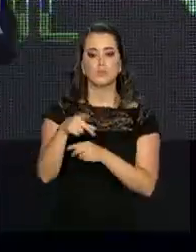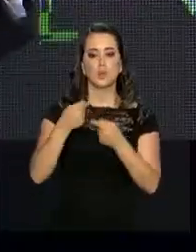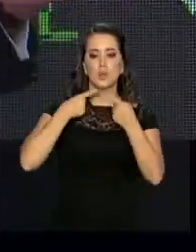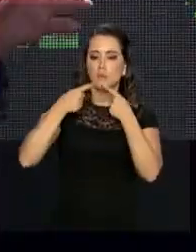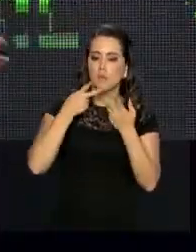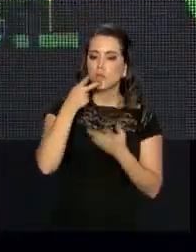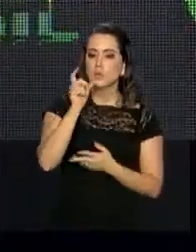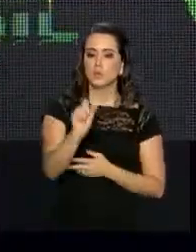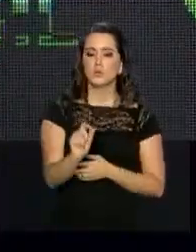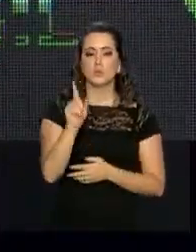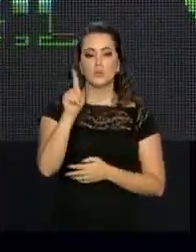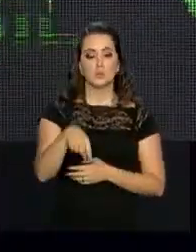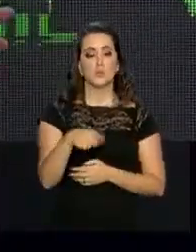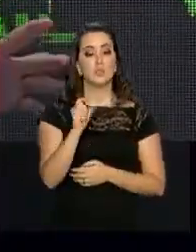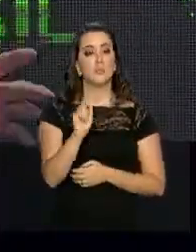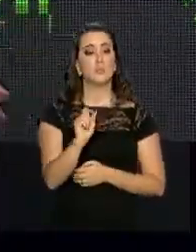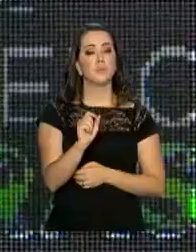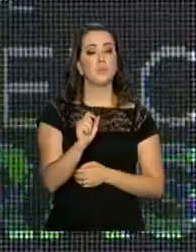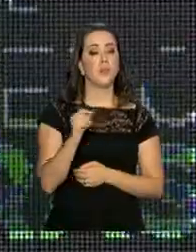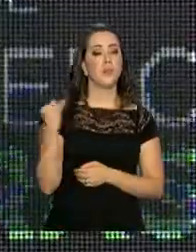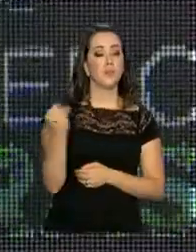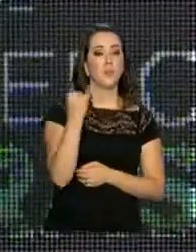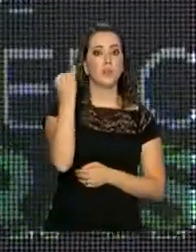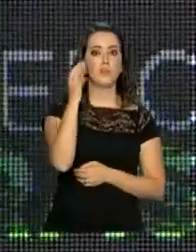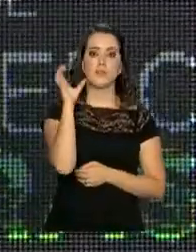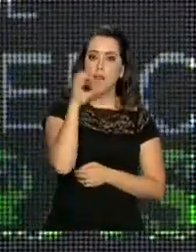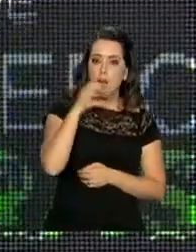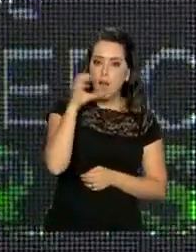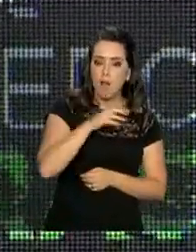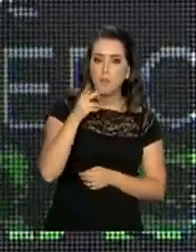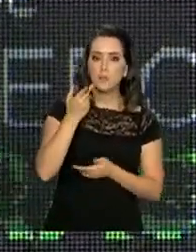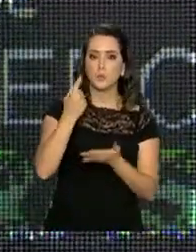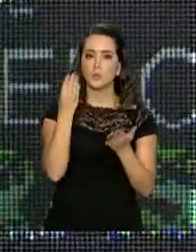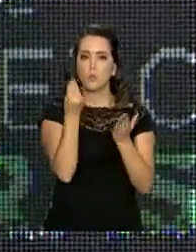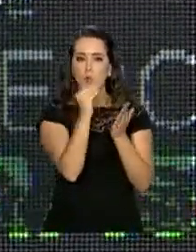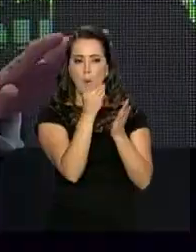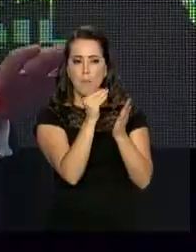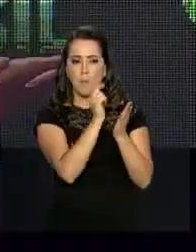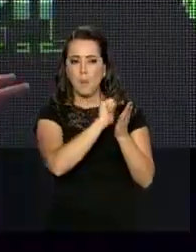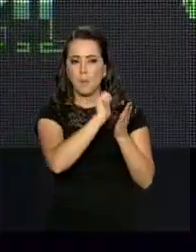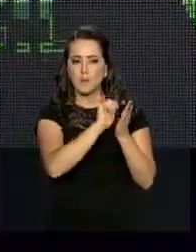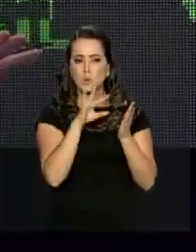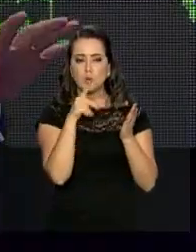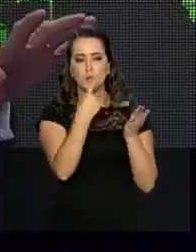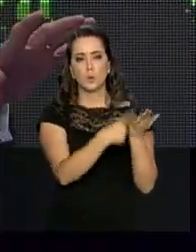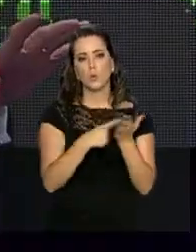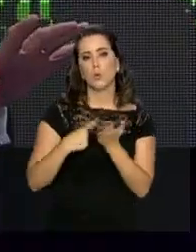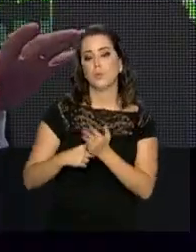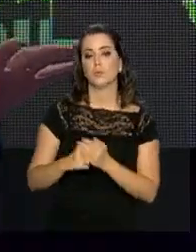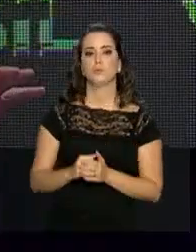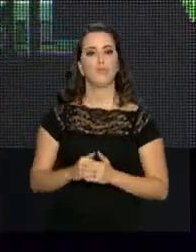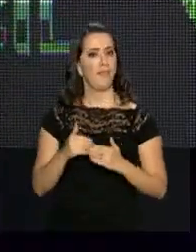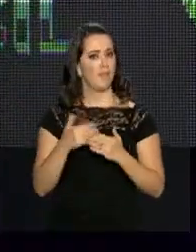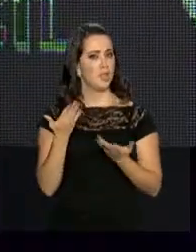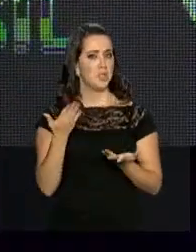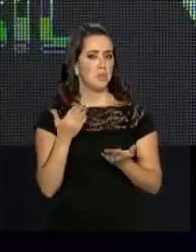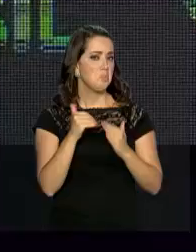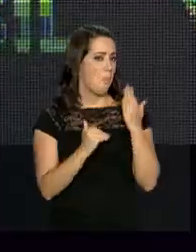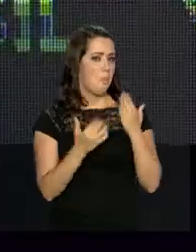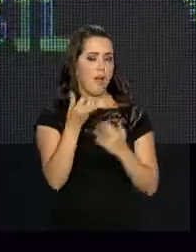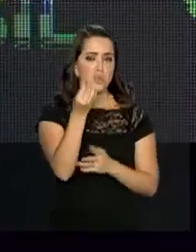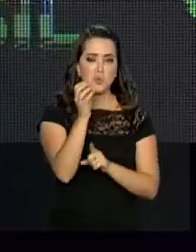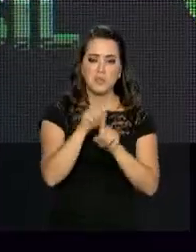discurso, o presidente Michel Temer ressaltou a rapidez na negociação do acordo. Há menos de seis meses nós fomos